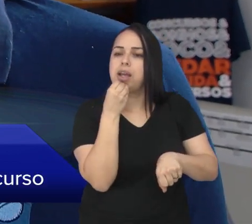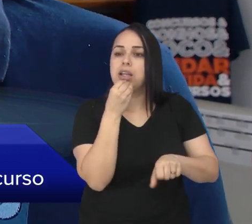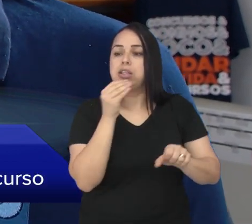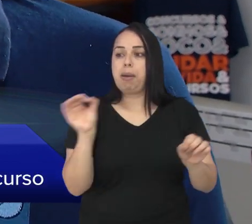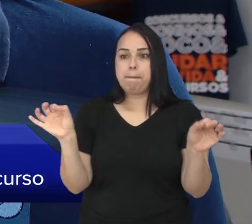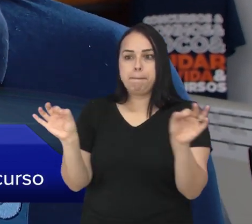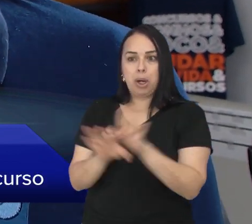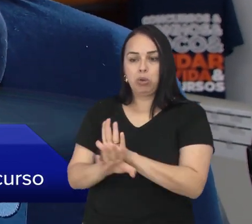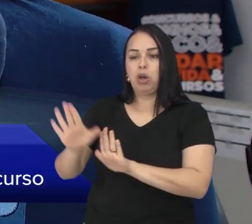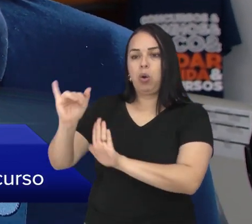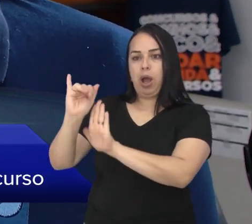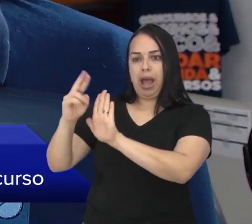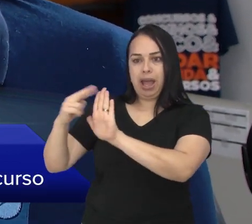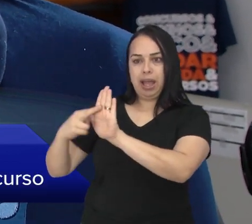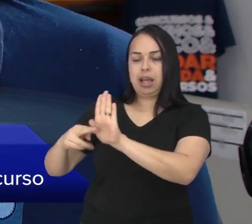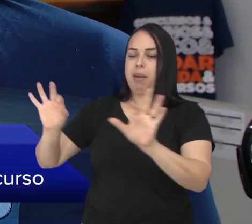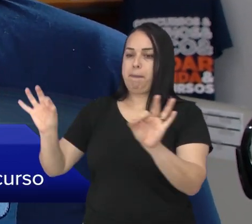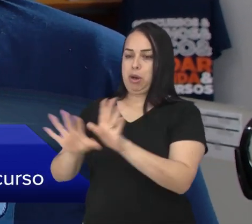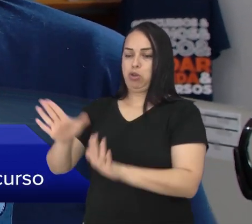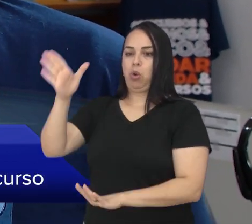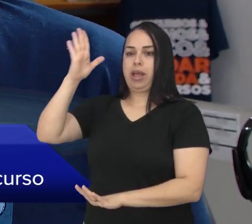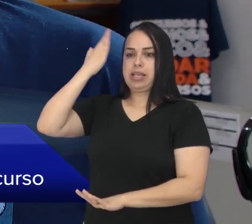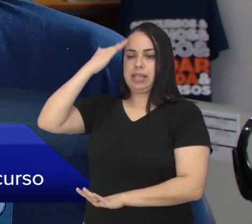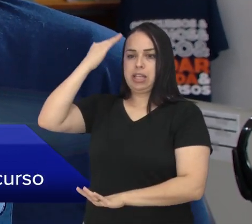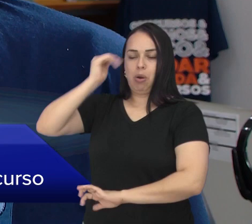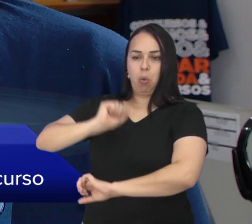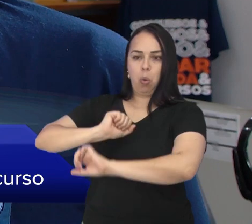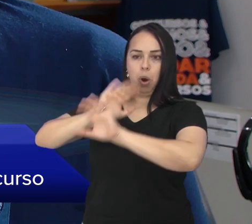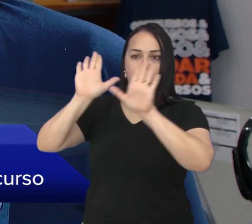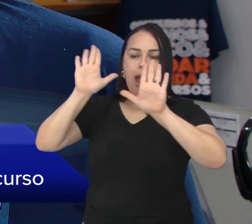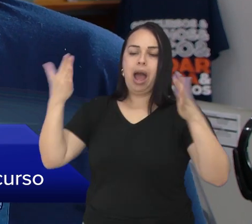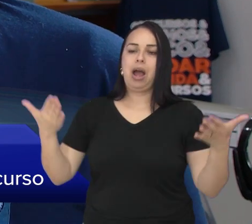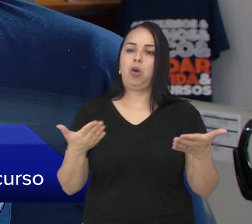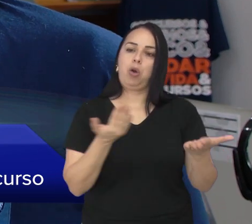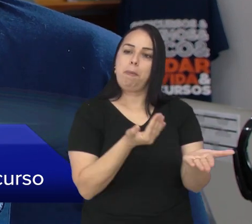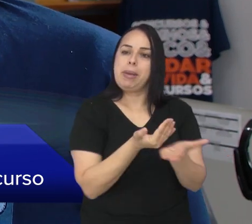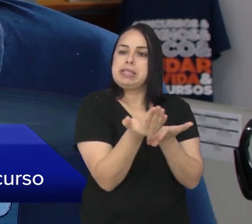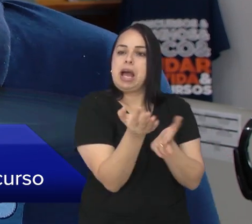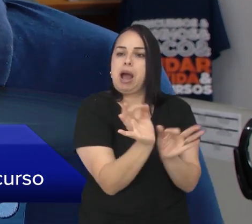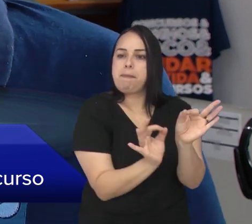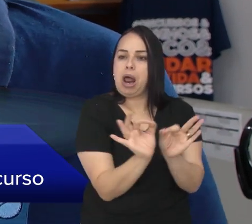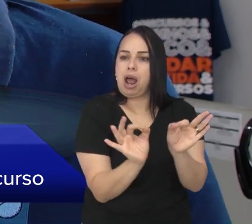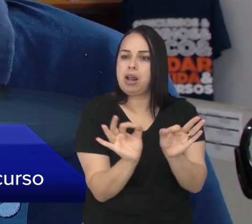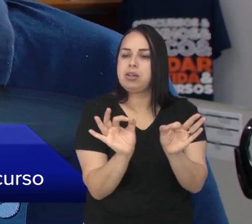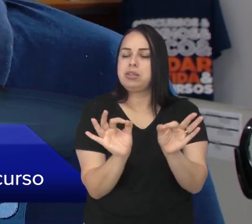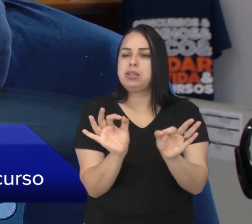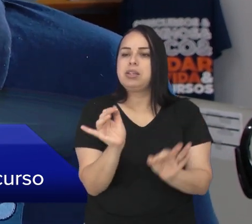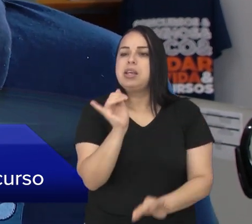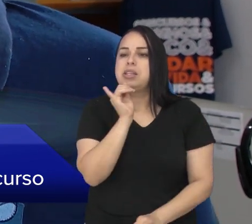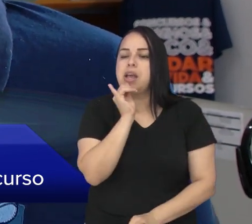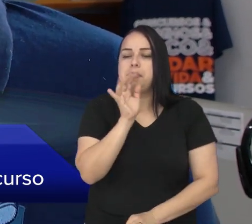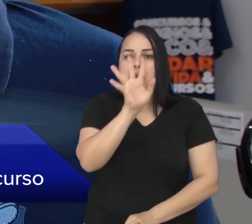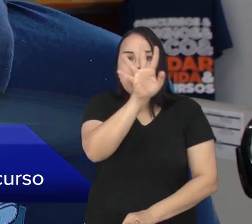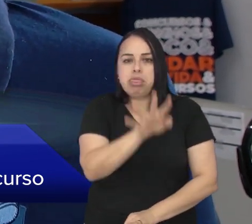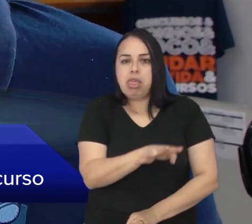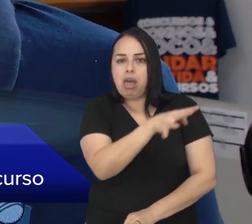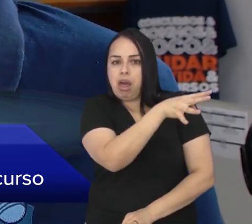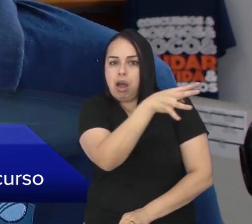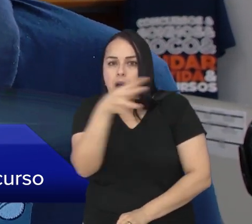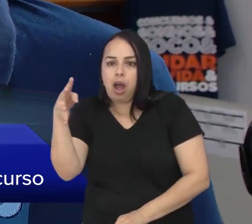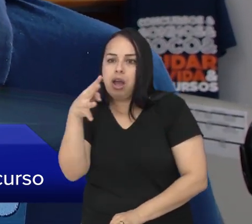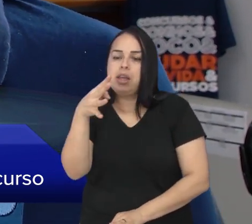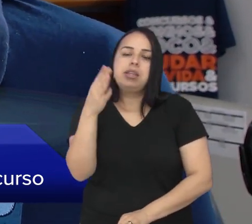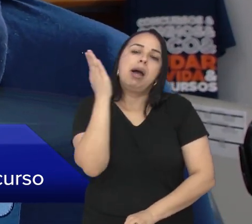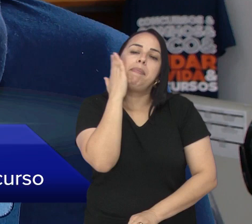depois que ele conheceu as regras do edital, ele deve se organizar, ou seja, fazendo um quadro horário